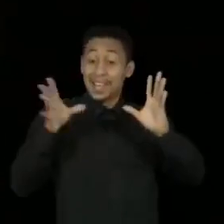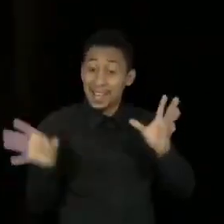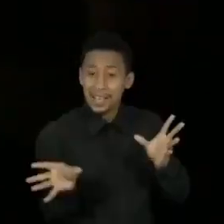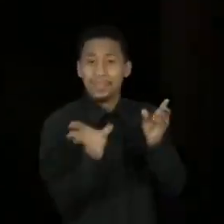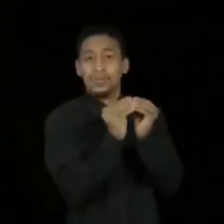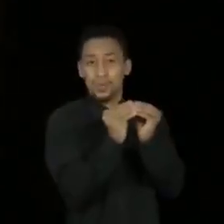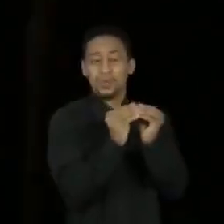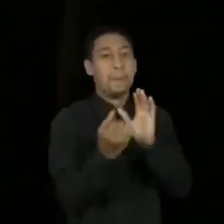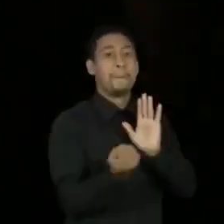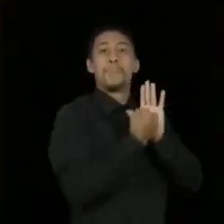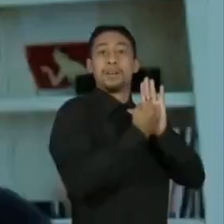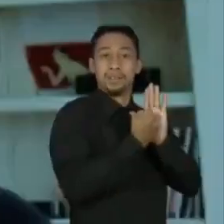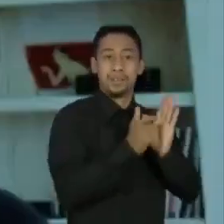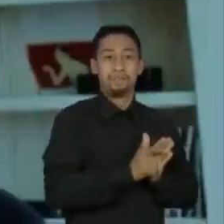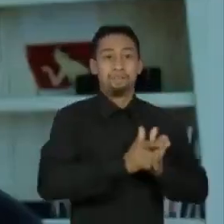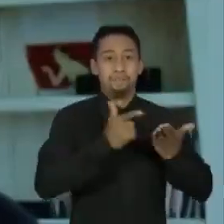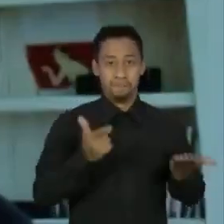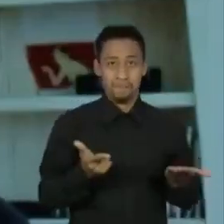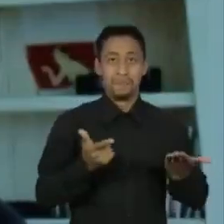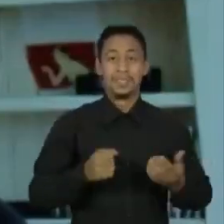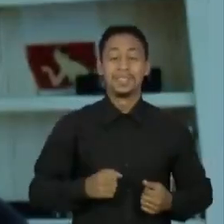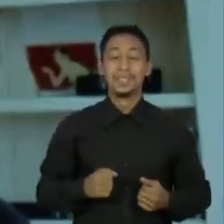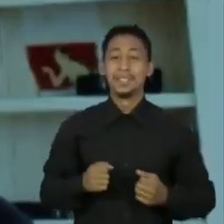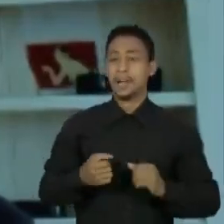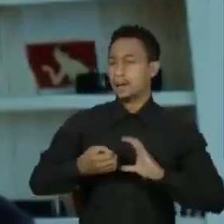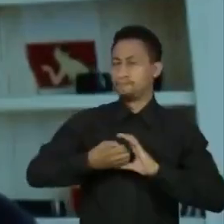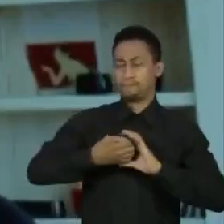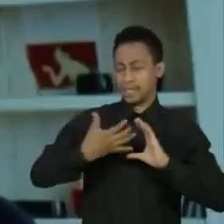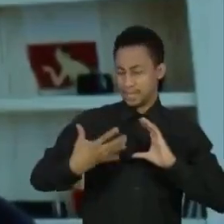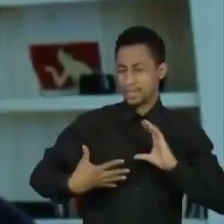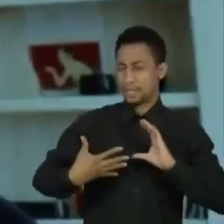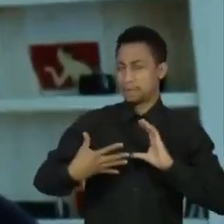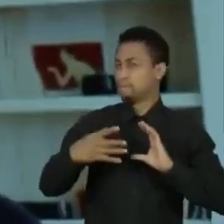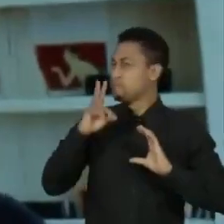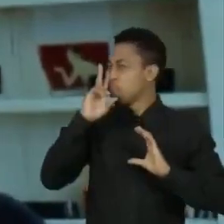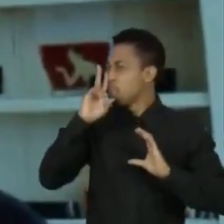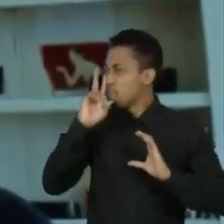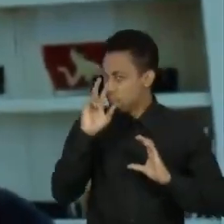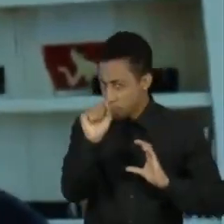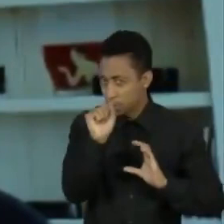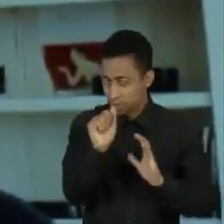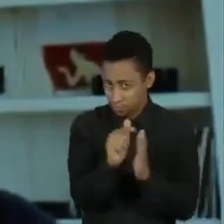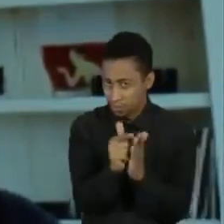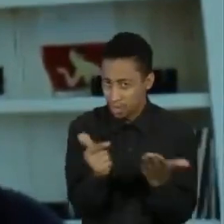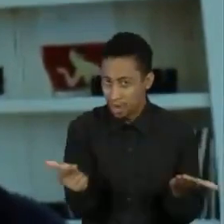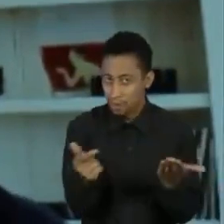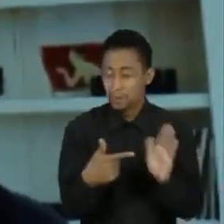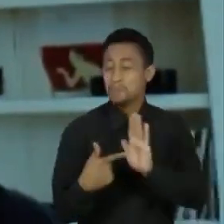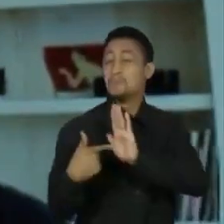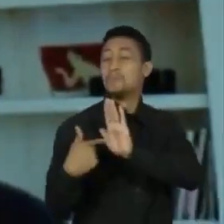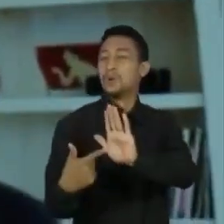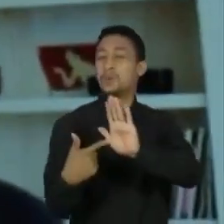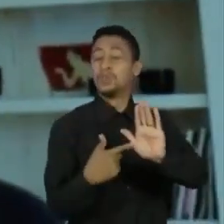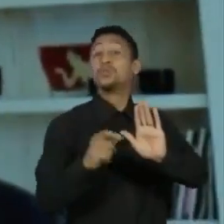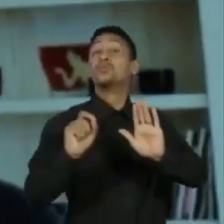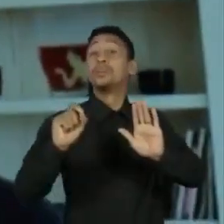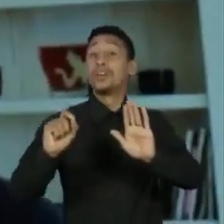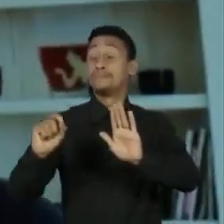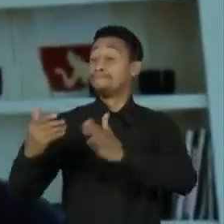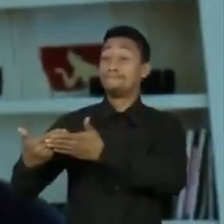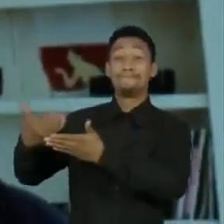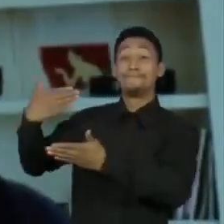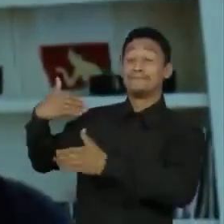principais marcas do veículo. A característica mais forte da Folha é o fato de que ela está sempre em mudança